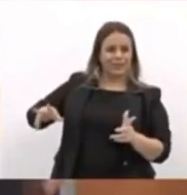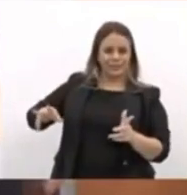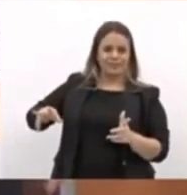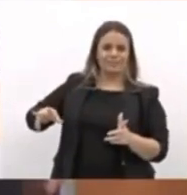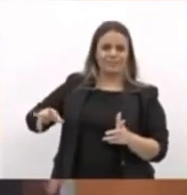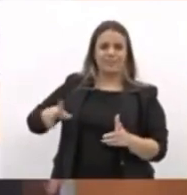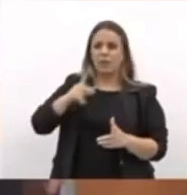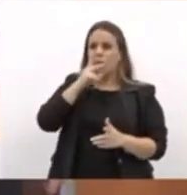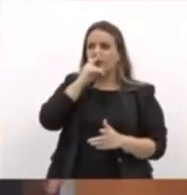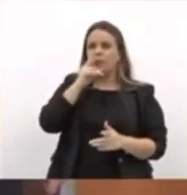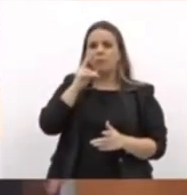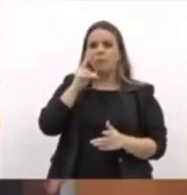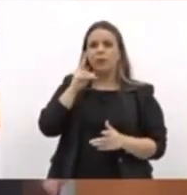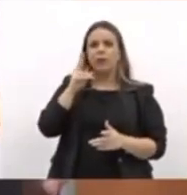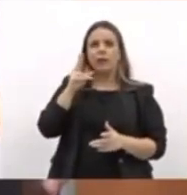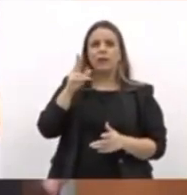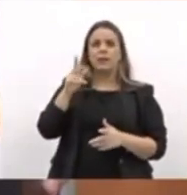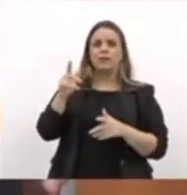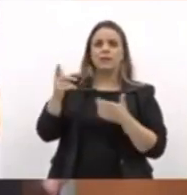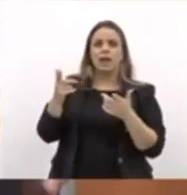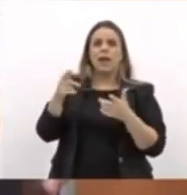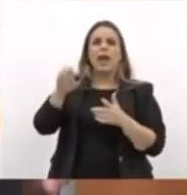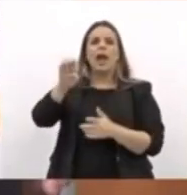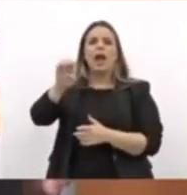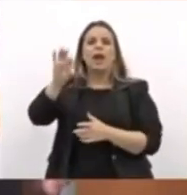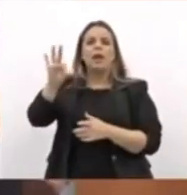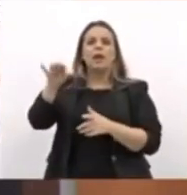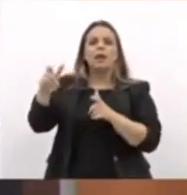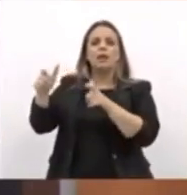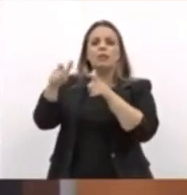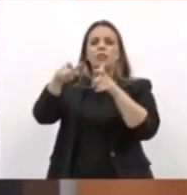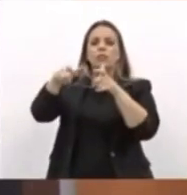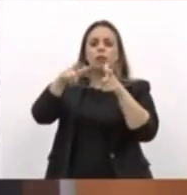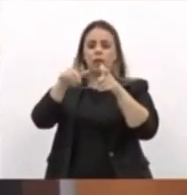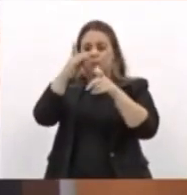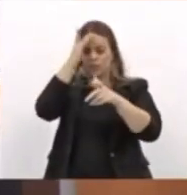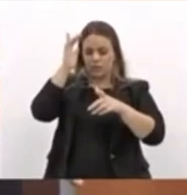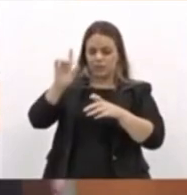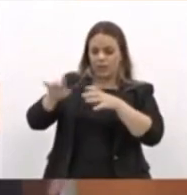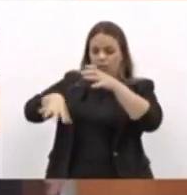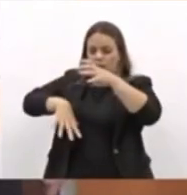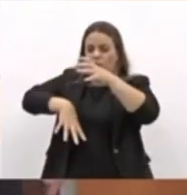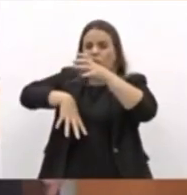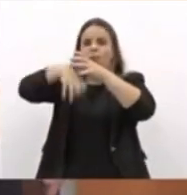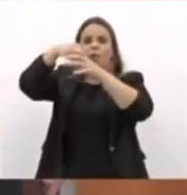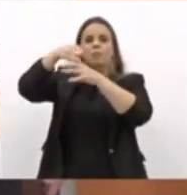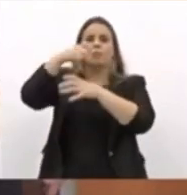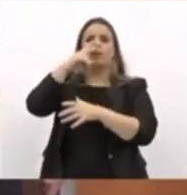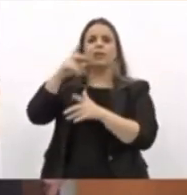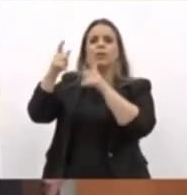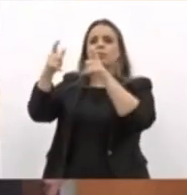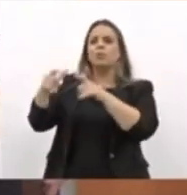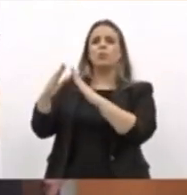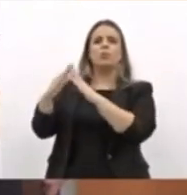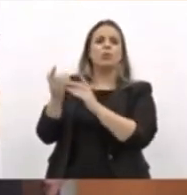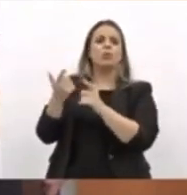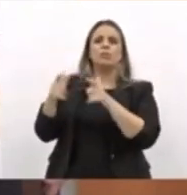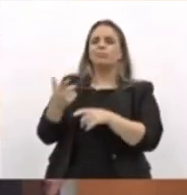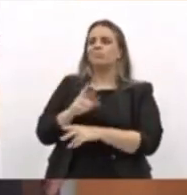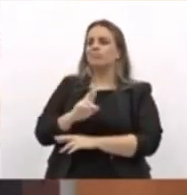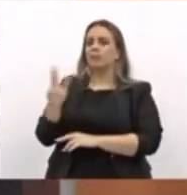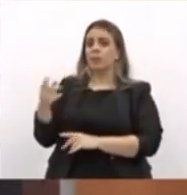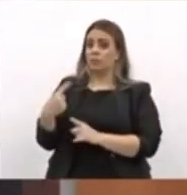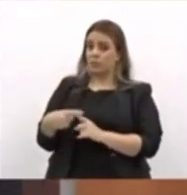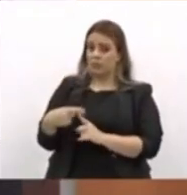parece que foi abduzido por extraterrestres, estão em uma outra realidade, até porque outro